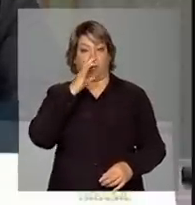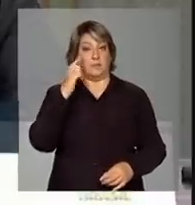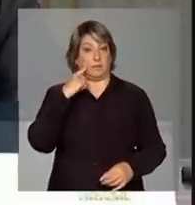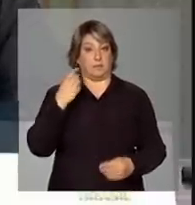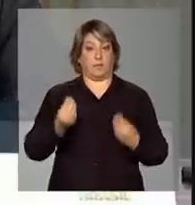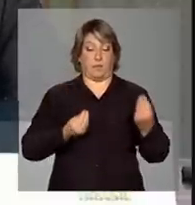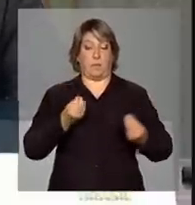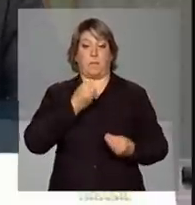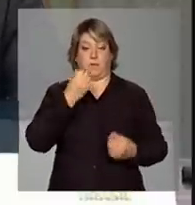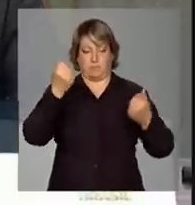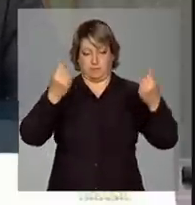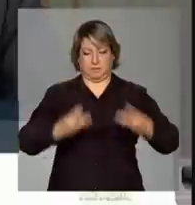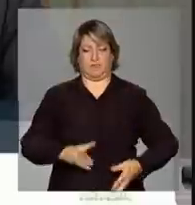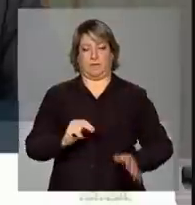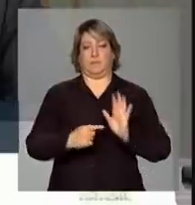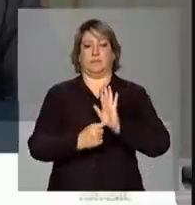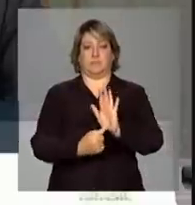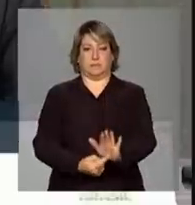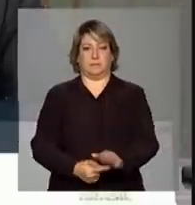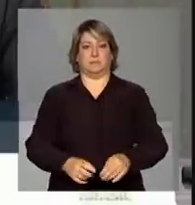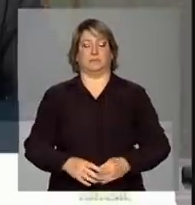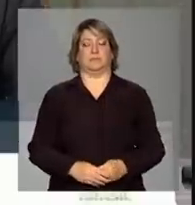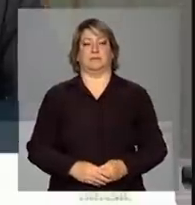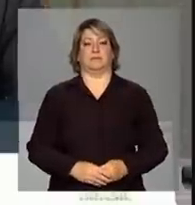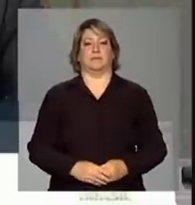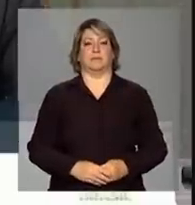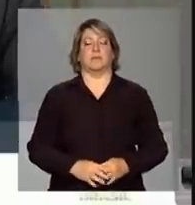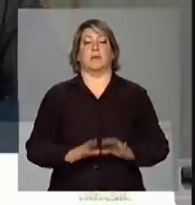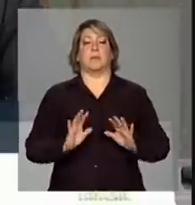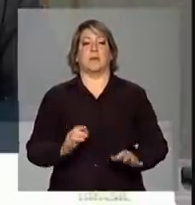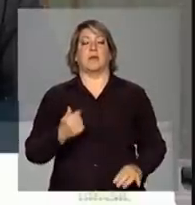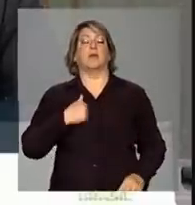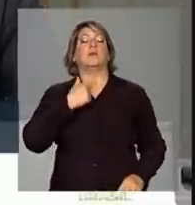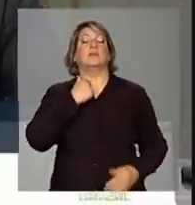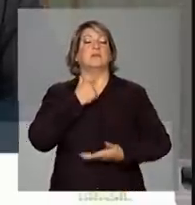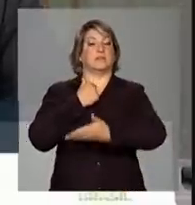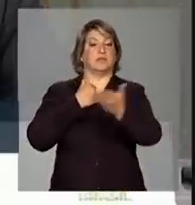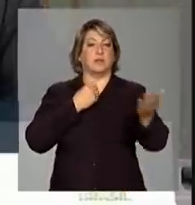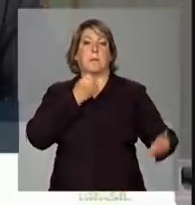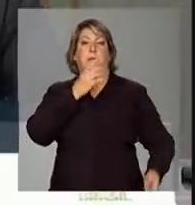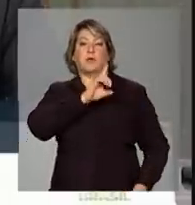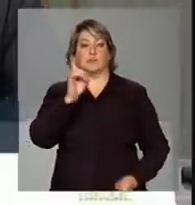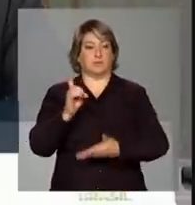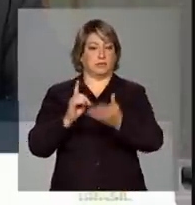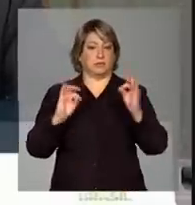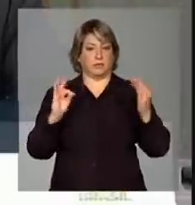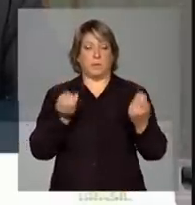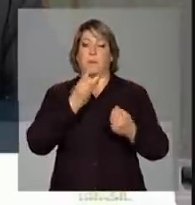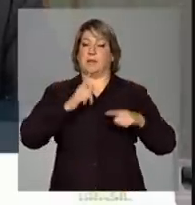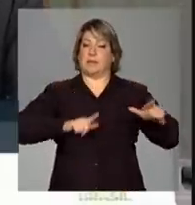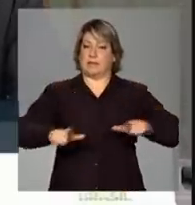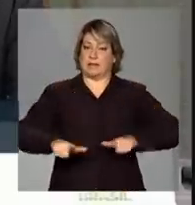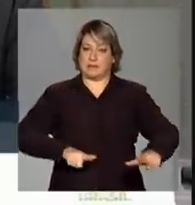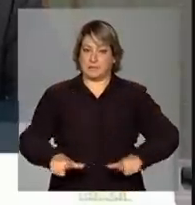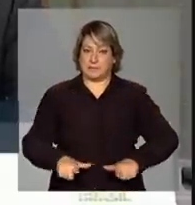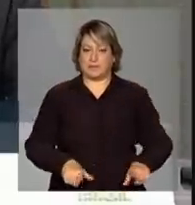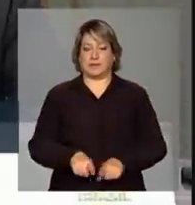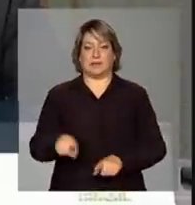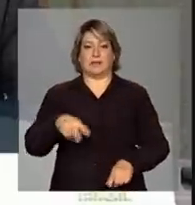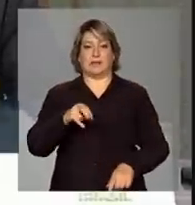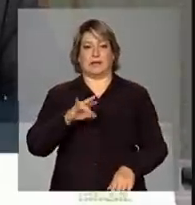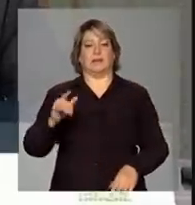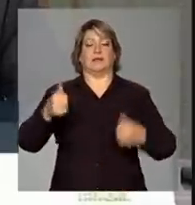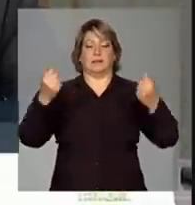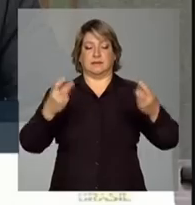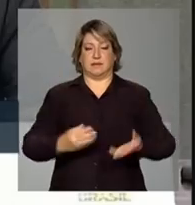aqui na exposição do nosso diretor. Mas aí eu desejo um bom dia a todos, um bom trabalho. E o Neri faz as suas considerações